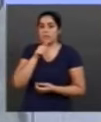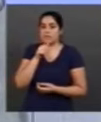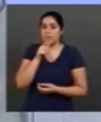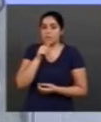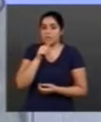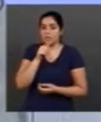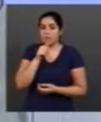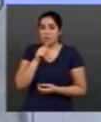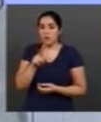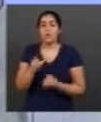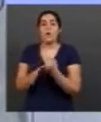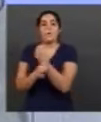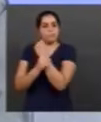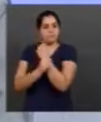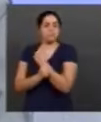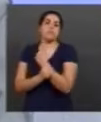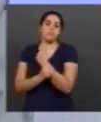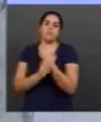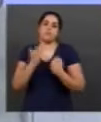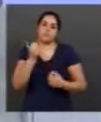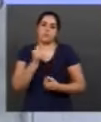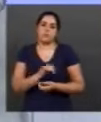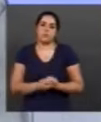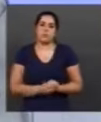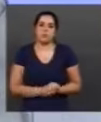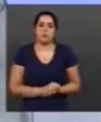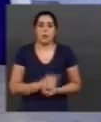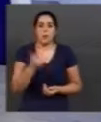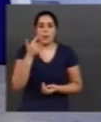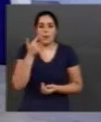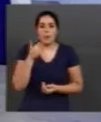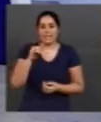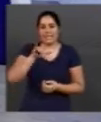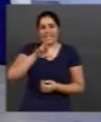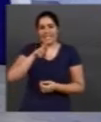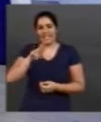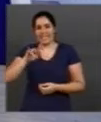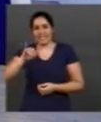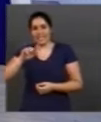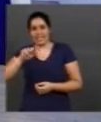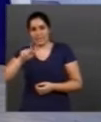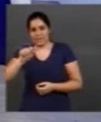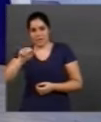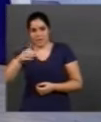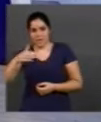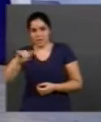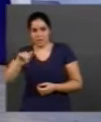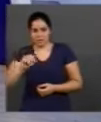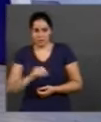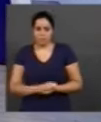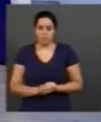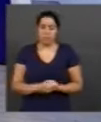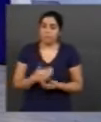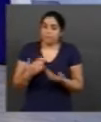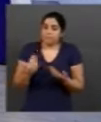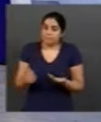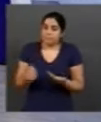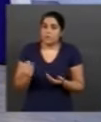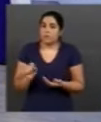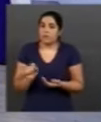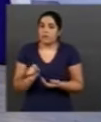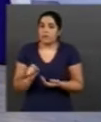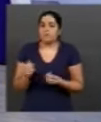grande segurança ambiental. Principalmente, quando a gente pensa em irrigação, certo? Então, a questão é usar com